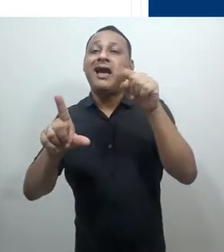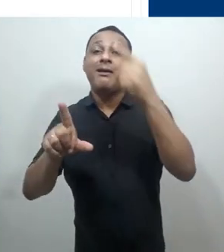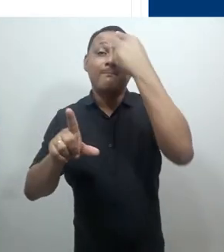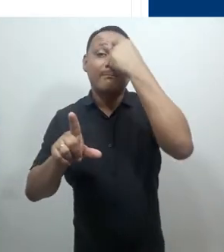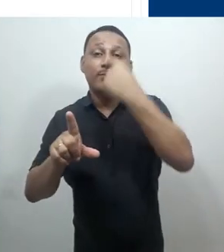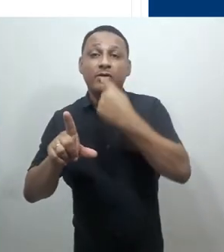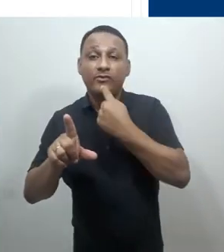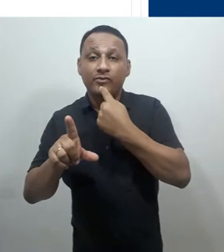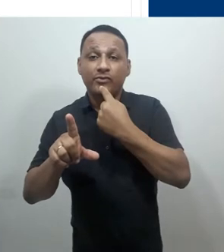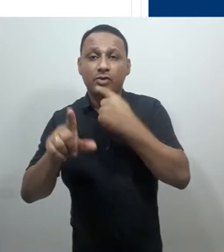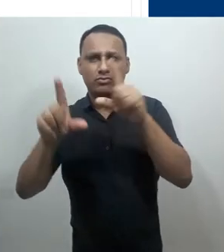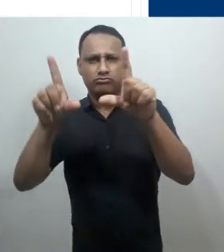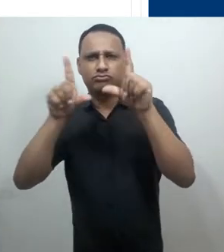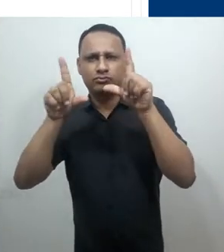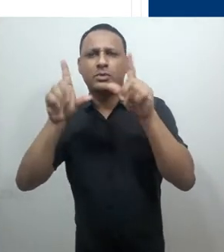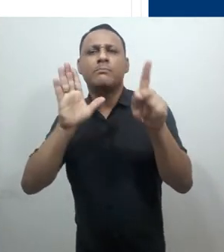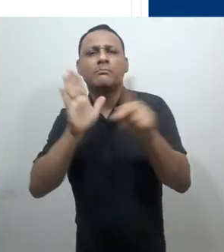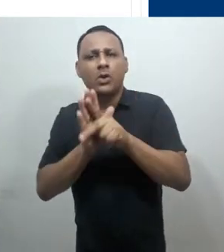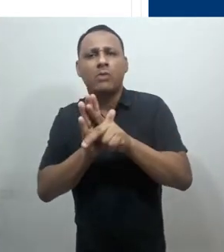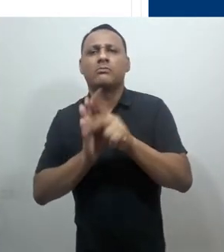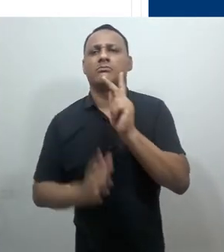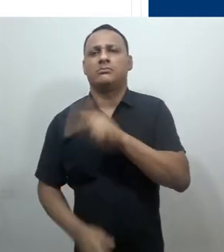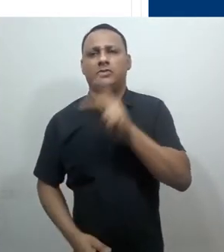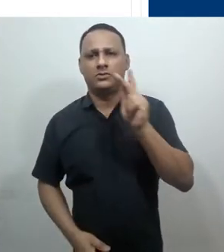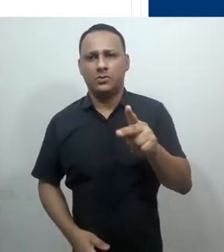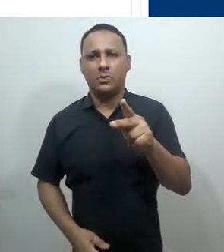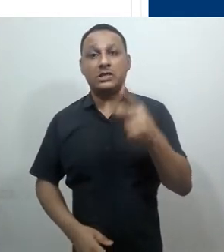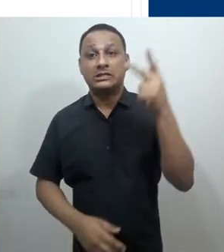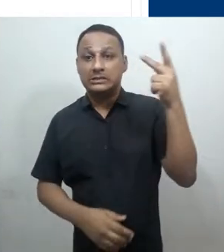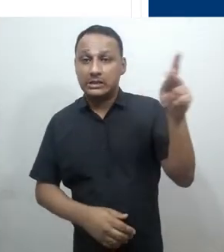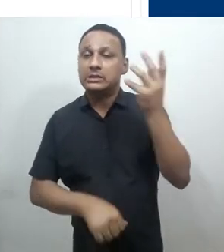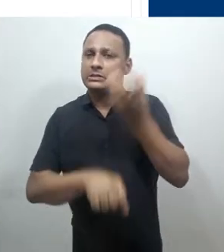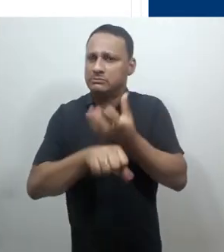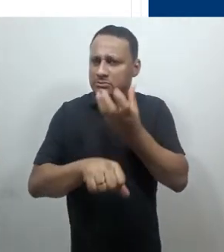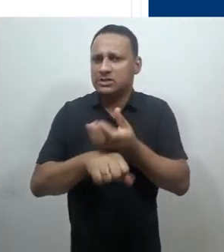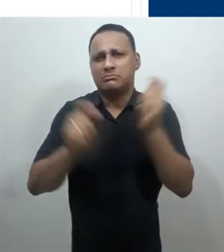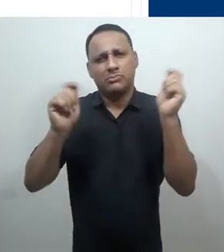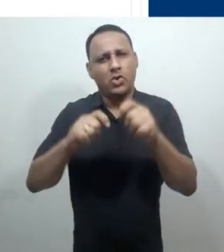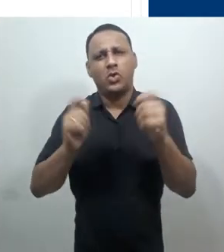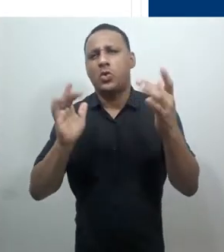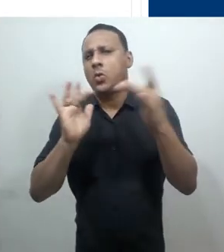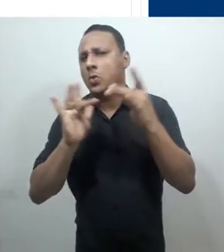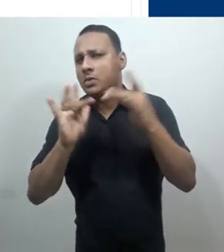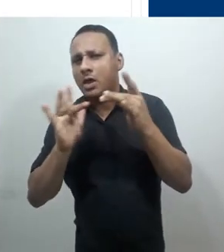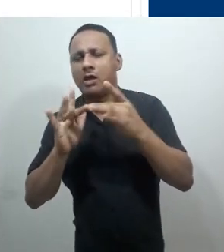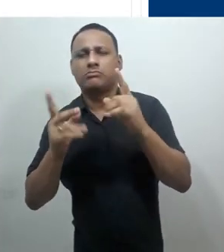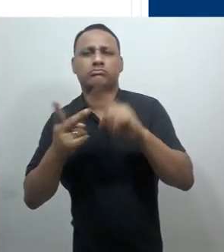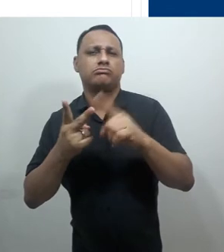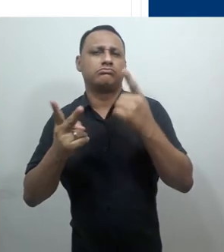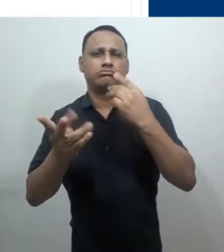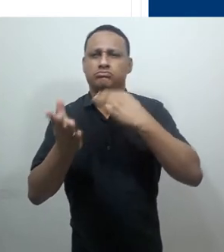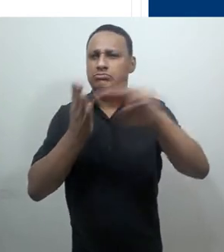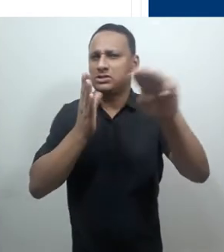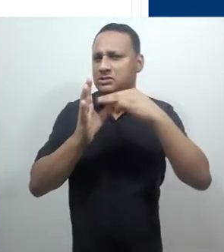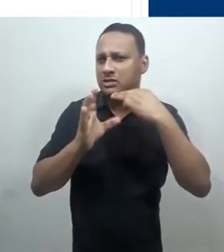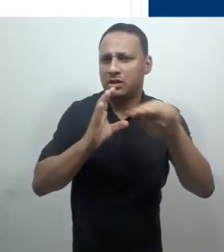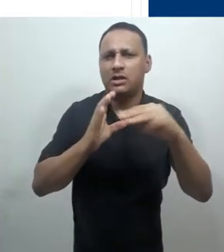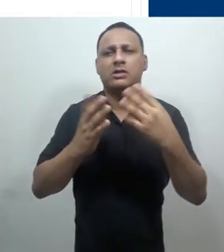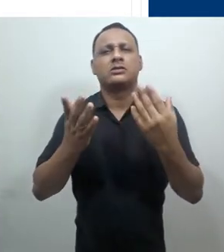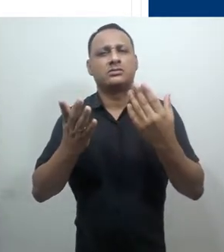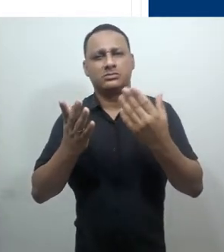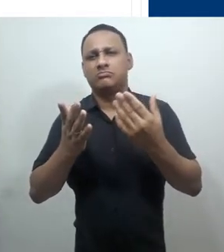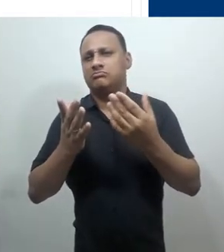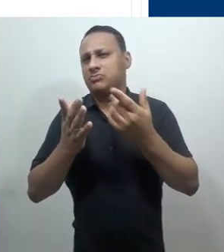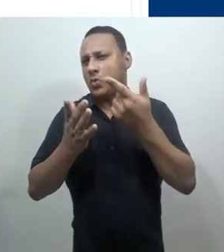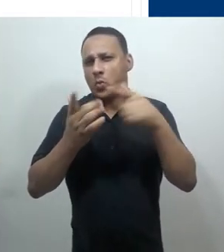página do perfil do professor dessa disciplina, onde podemos adicionar contatos, enviar mensagens e ter